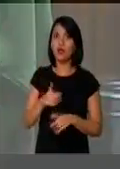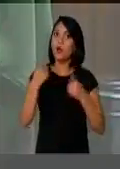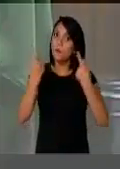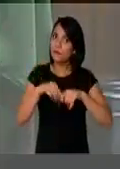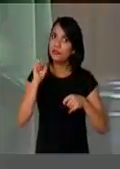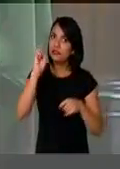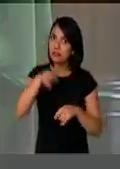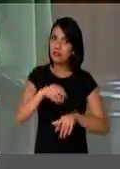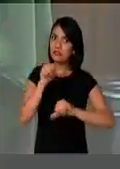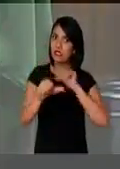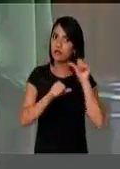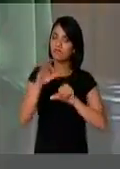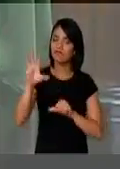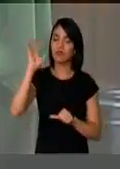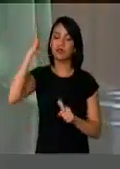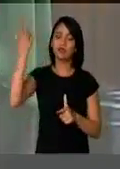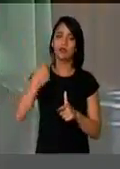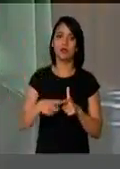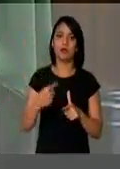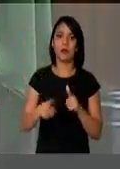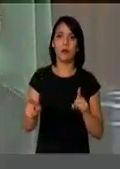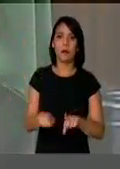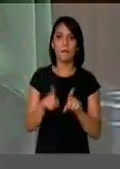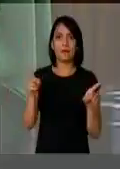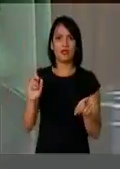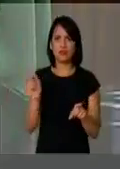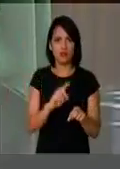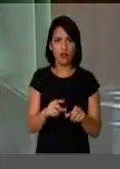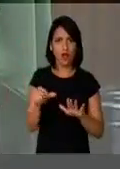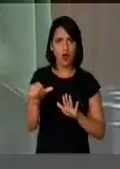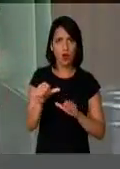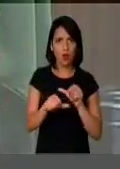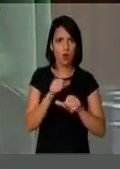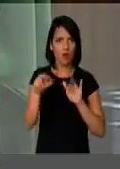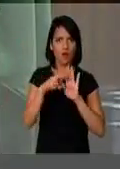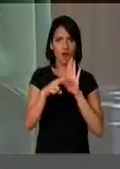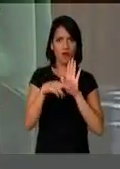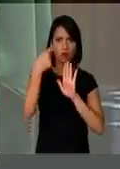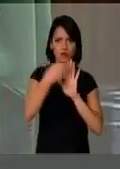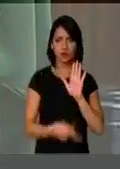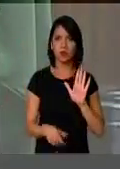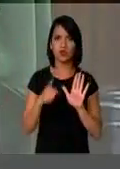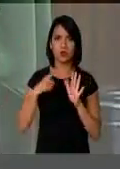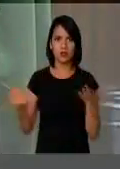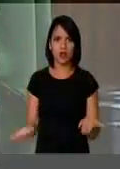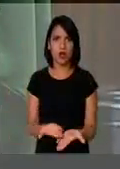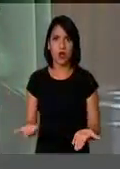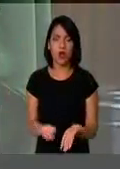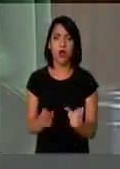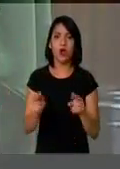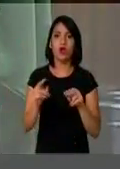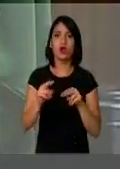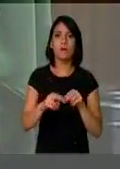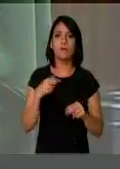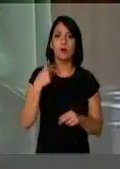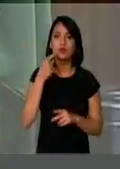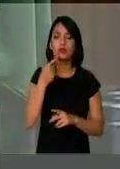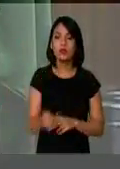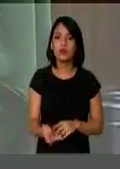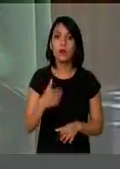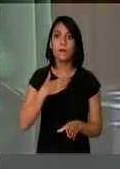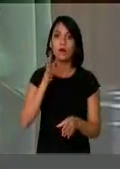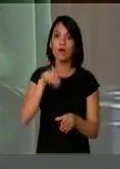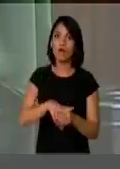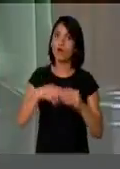tomar atitudes para resolver o problema. Mas não essa atitude e esse projeto que está aí. Por isso, reafirmo aqui meu